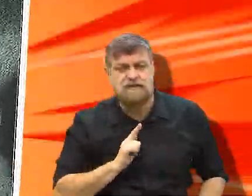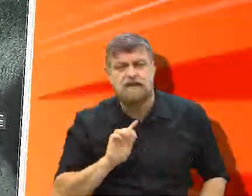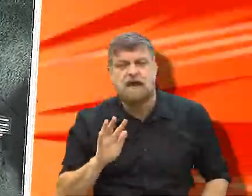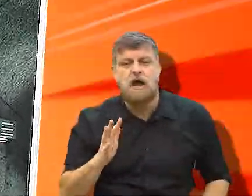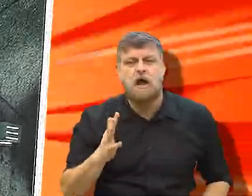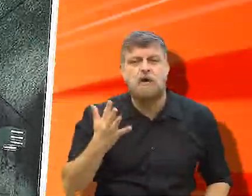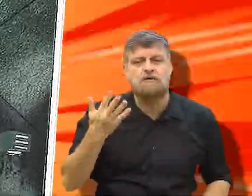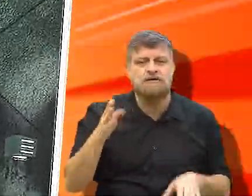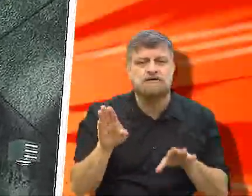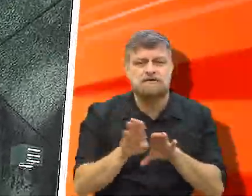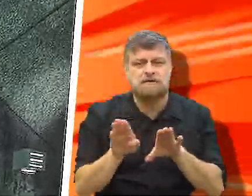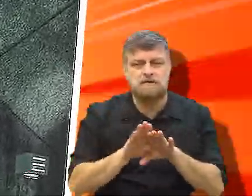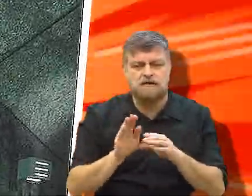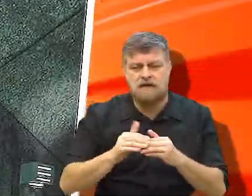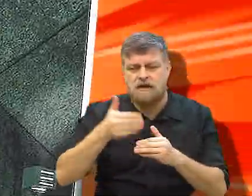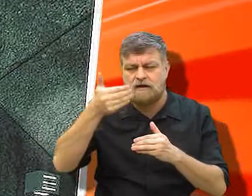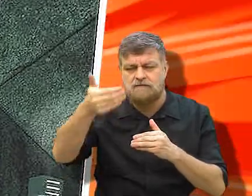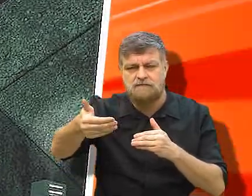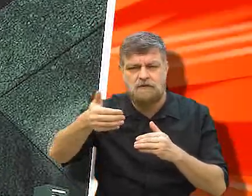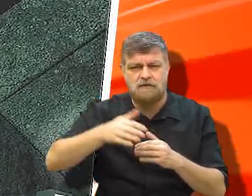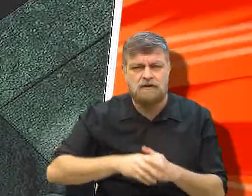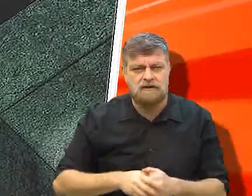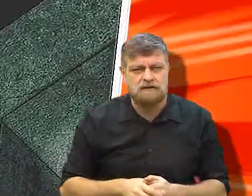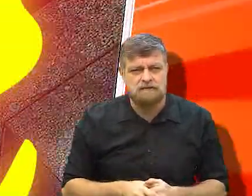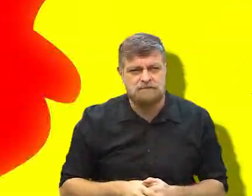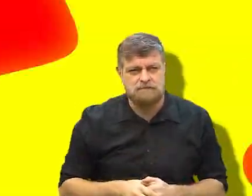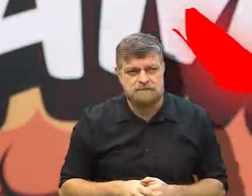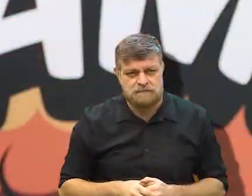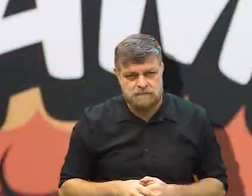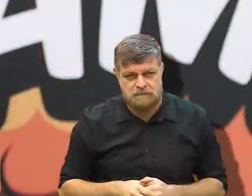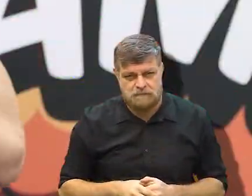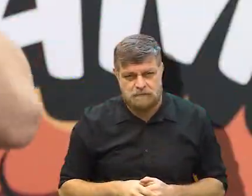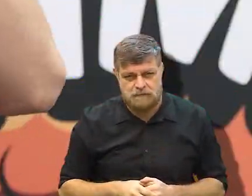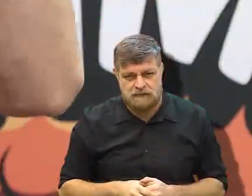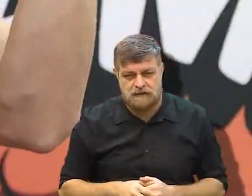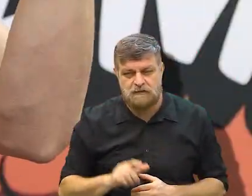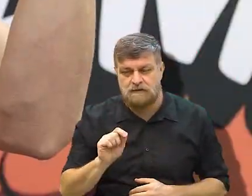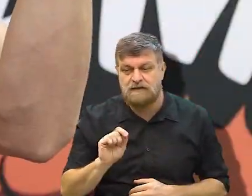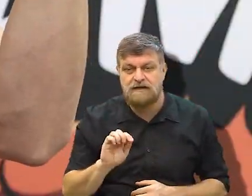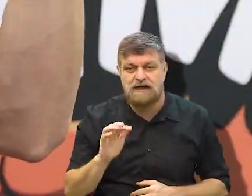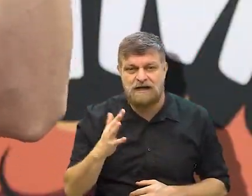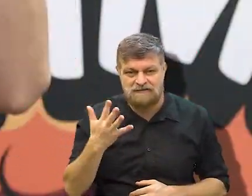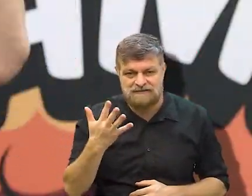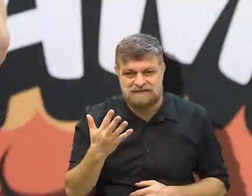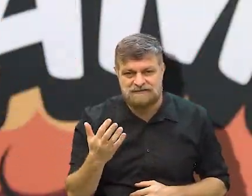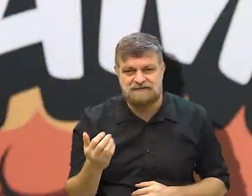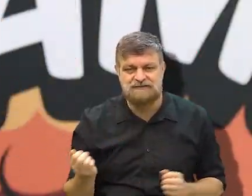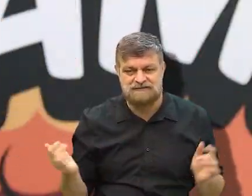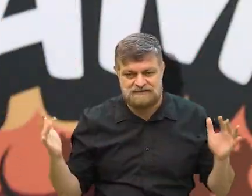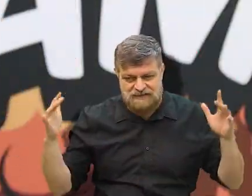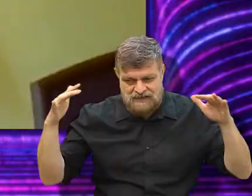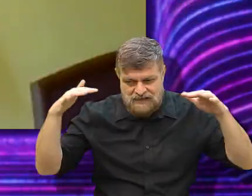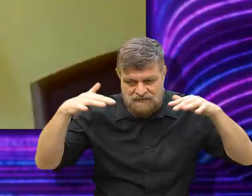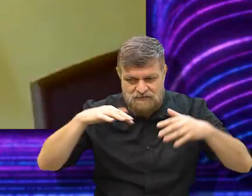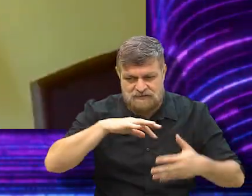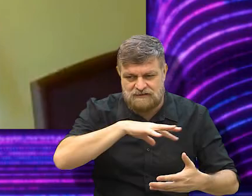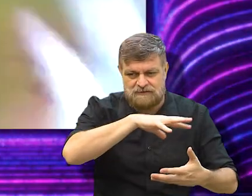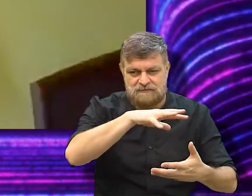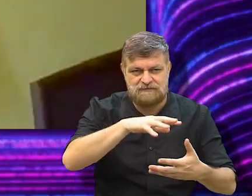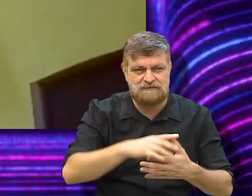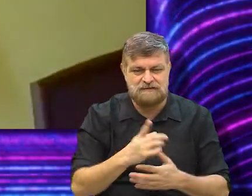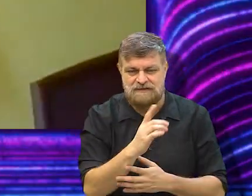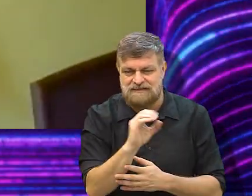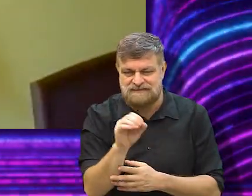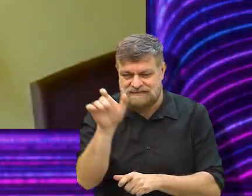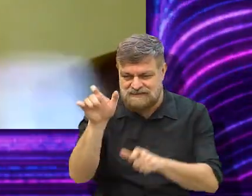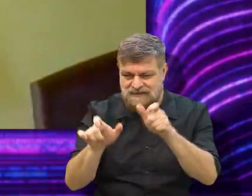que se passa também fora do... No caso, passa fora e aí eles... E aí eles mandam